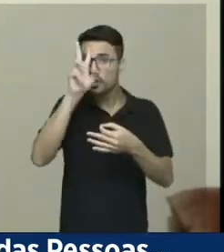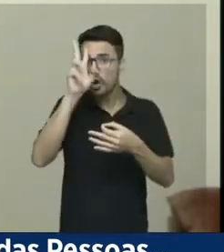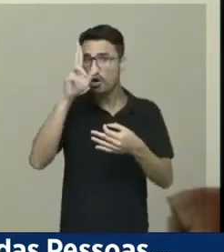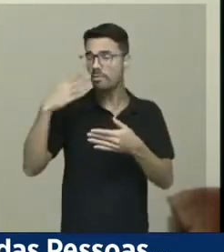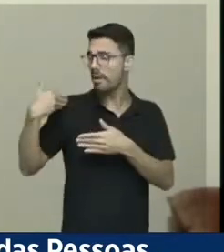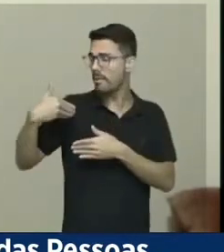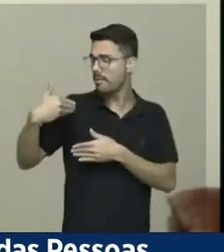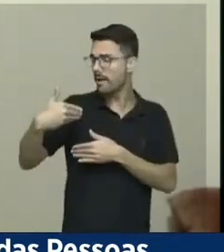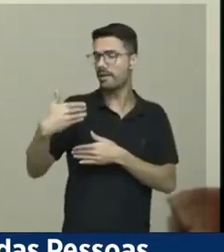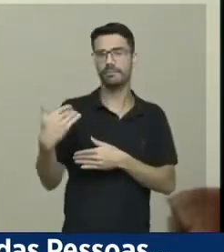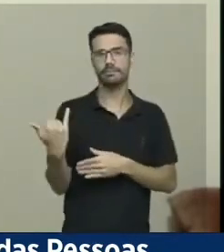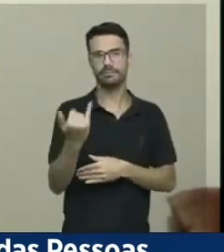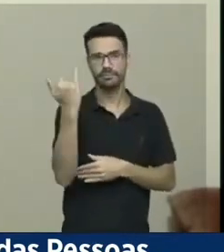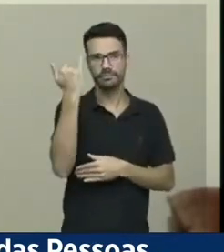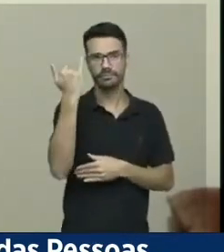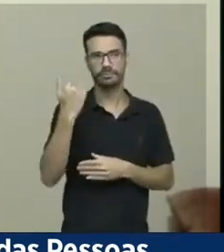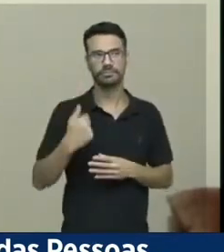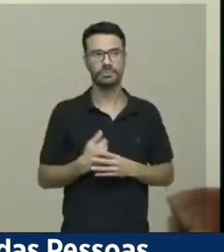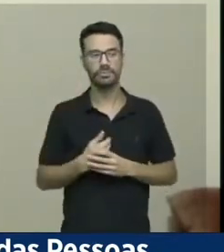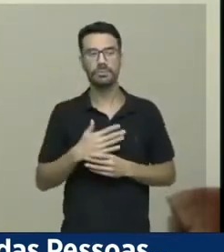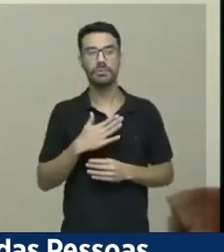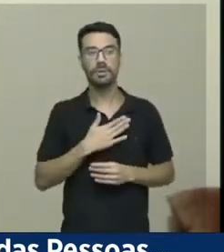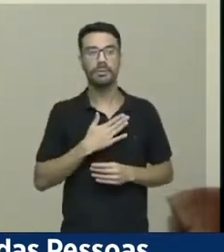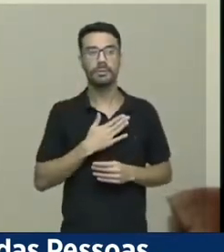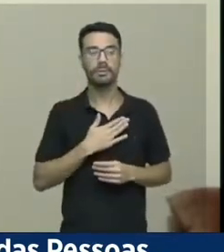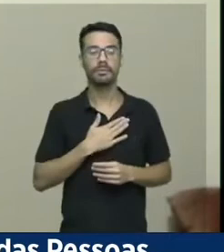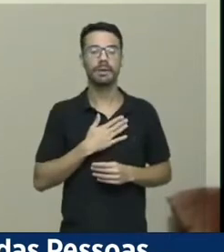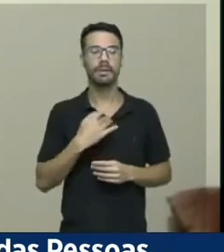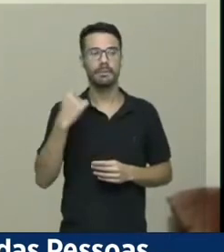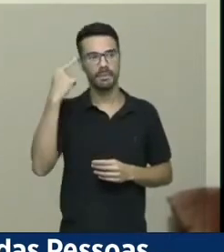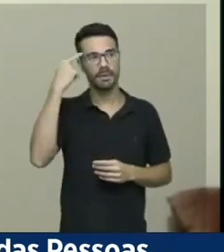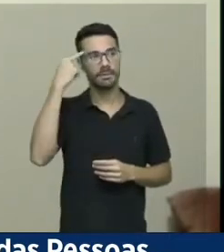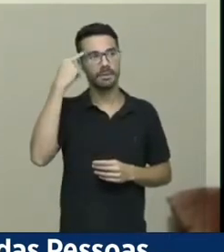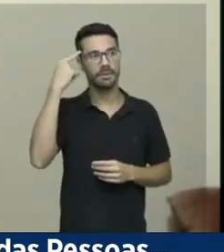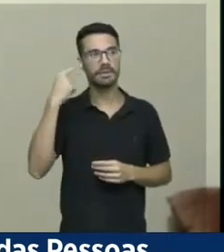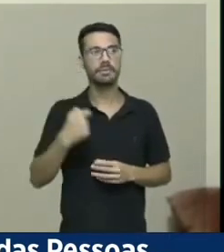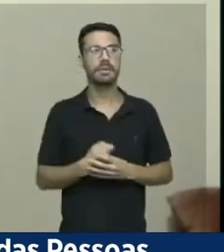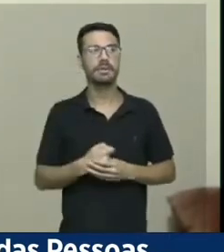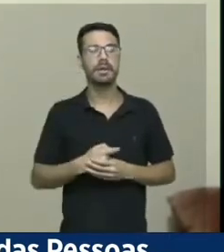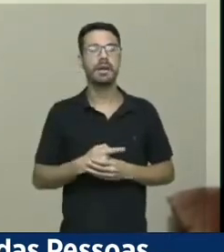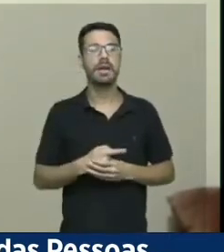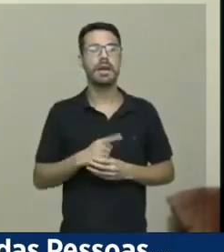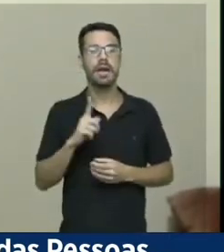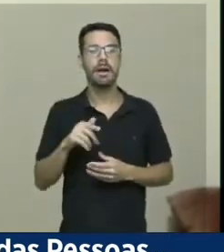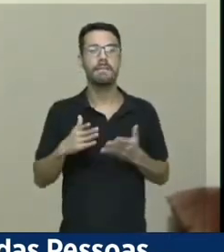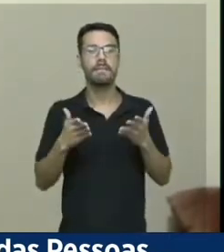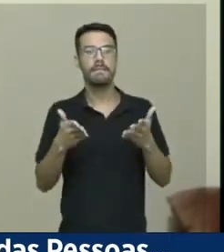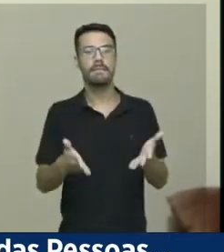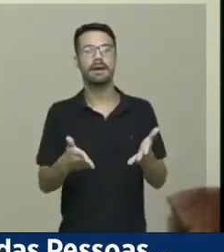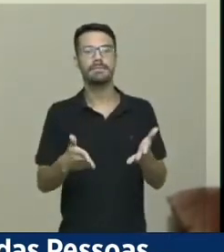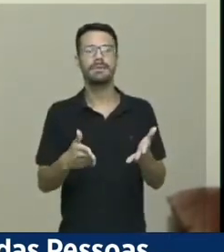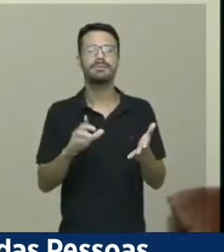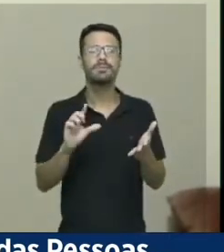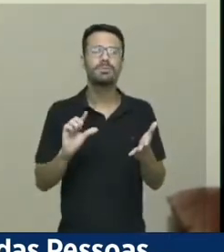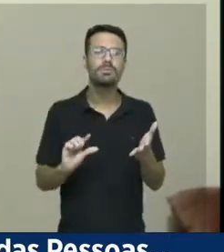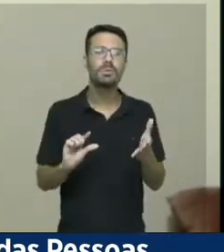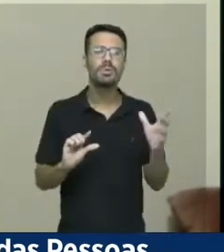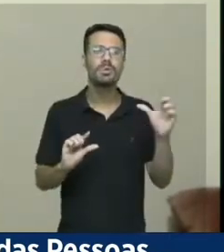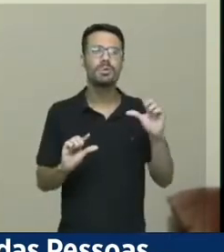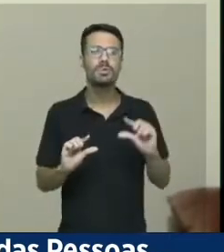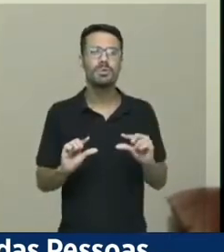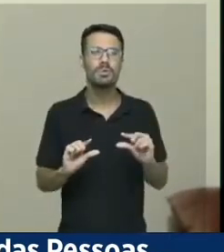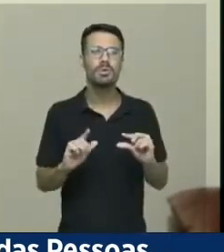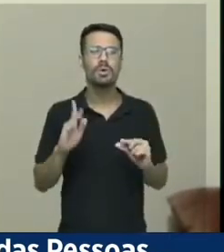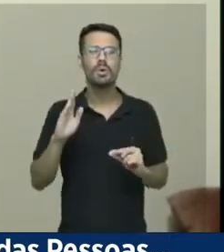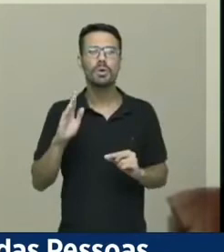fundamental. E que, na minha avaliação, ainda é tímida a participação das pessoas com deficiência, nessa proporção de